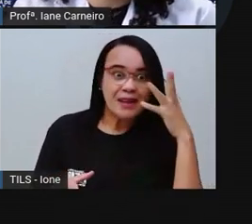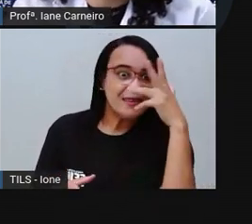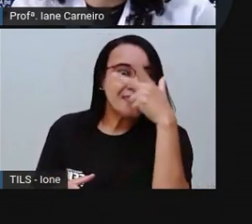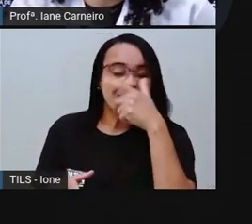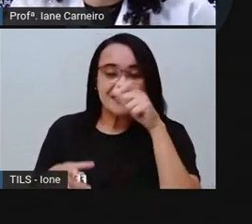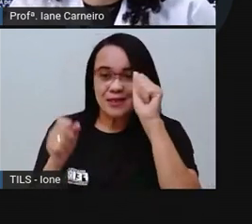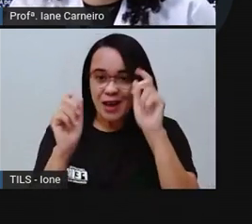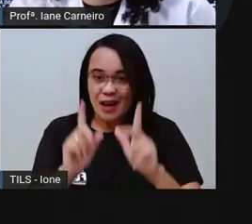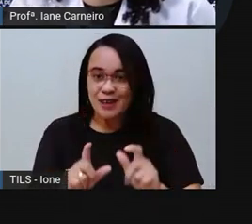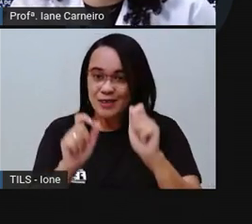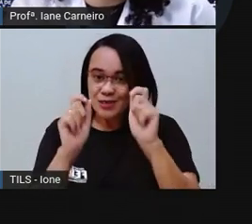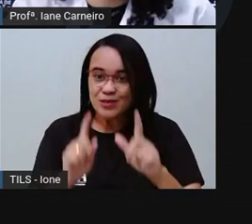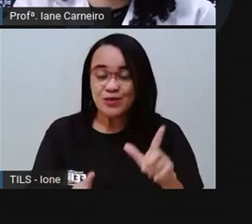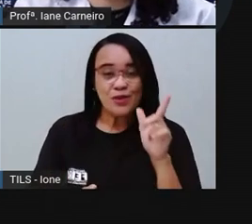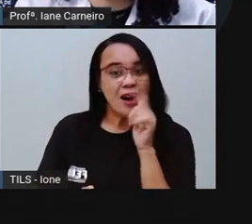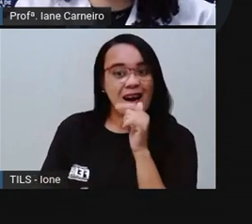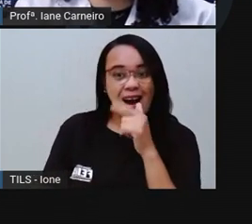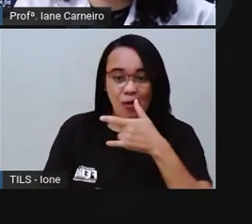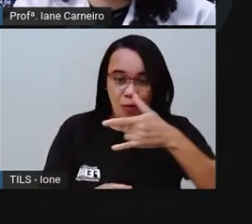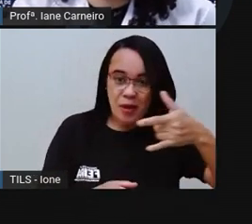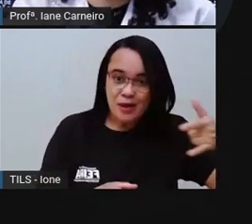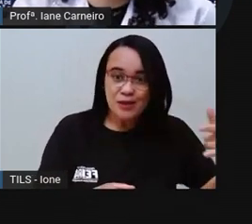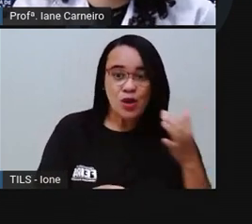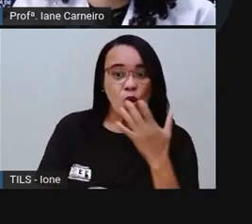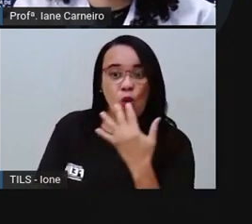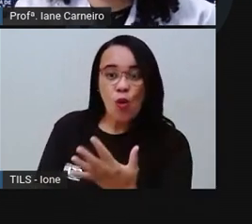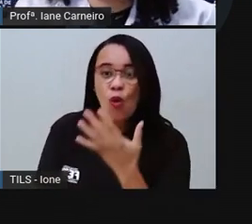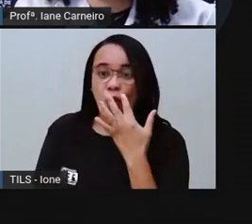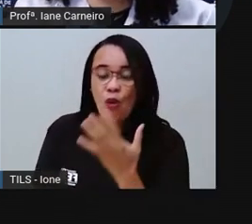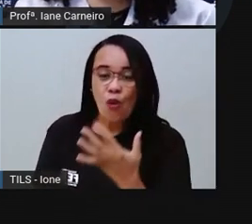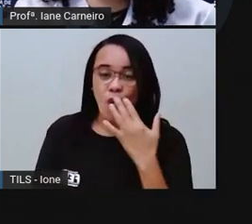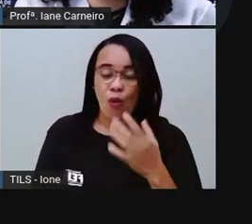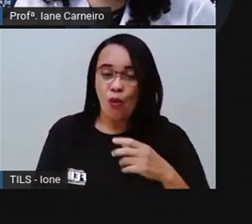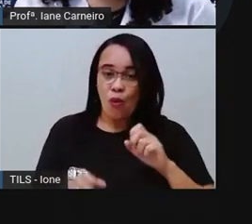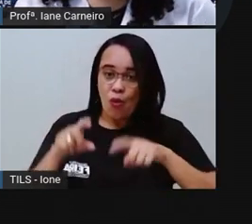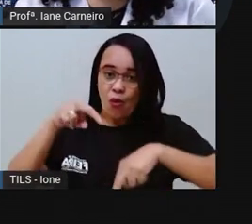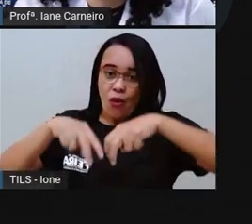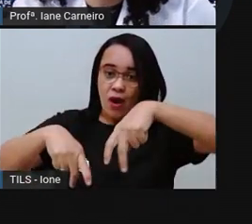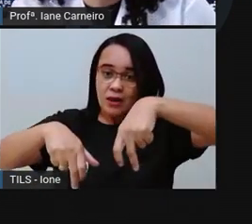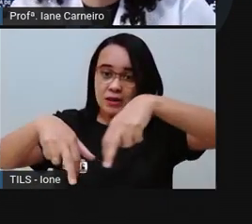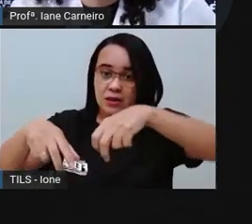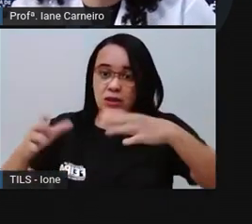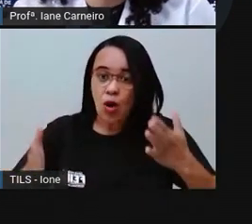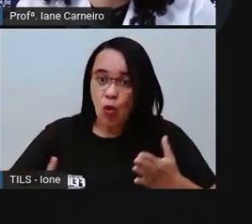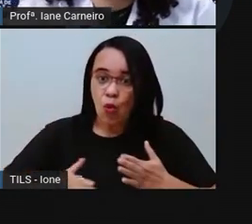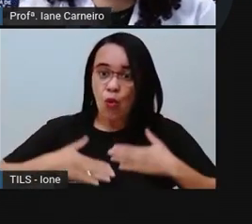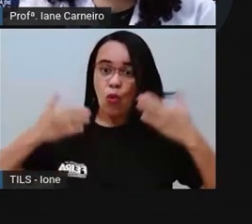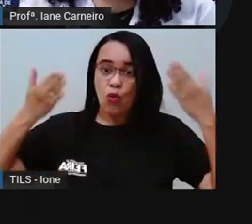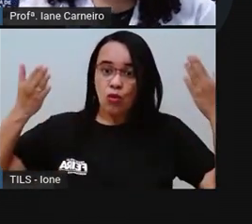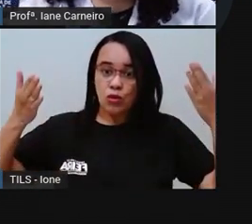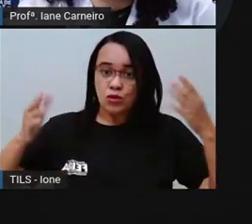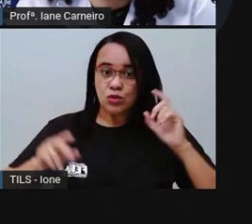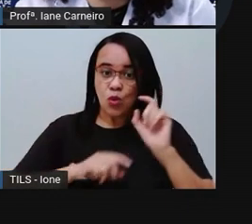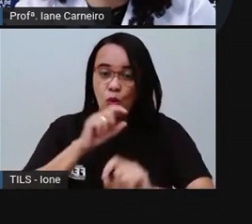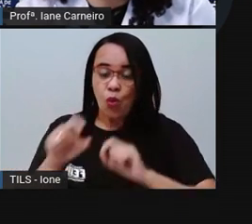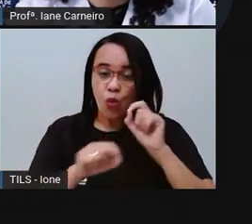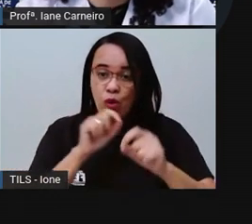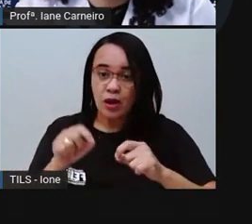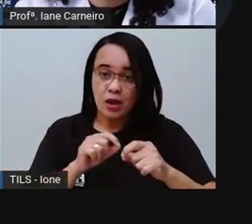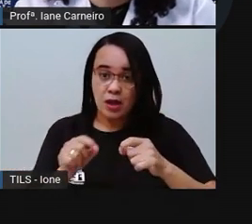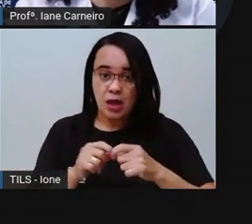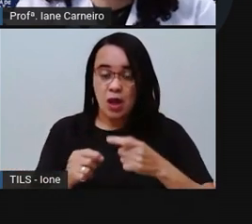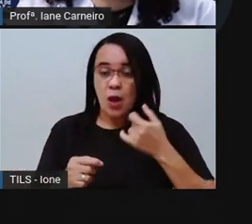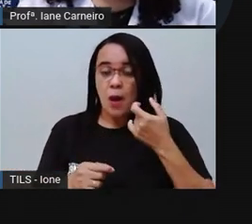limpa, cheia de outros peixinhos coloridos. A Centopeia levou um susto enorme quando apareceu um peixão.